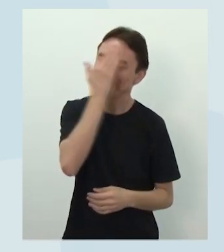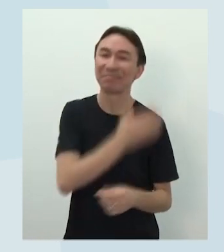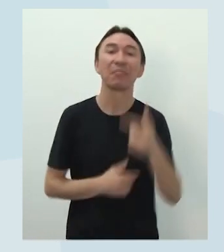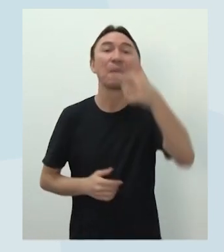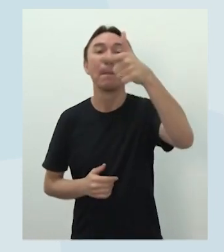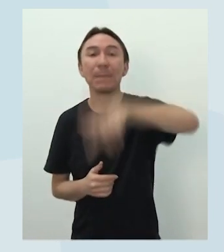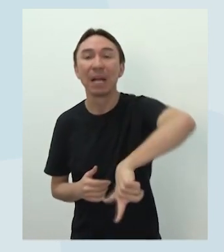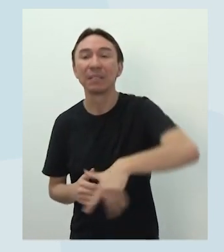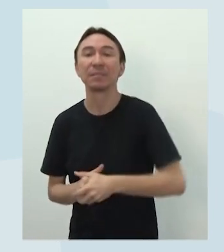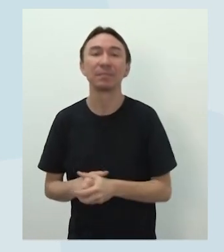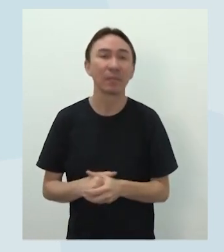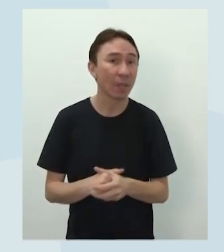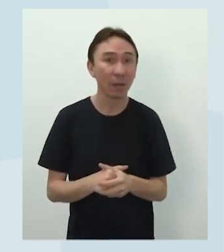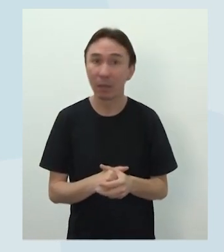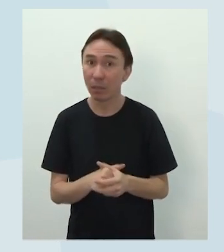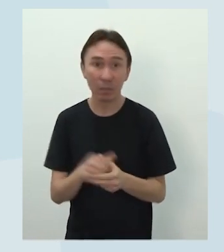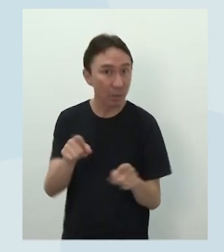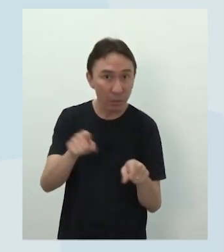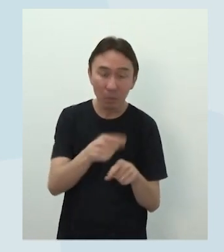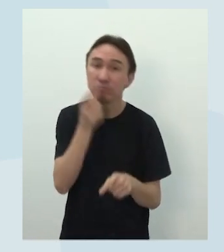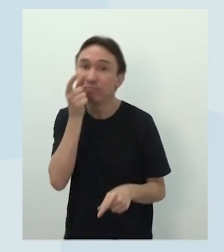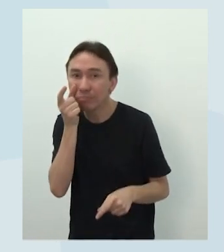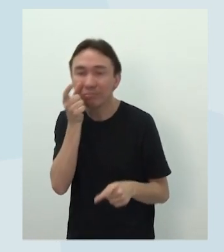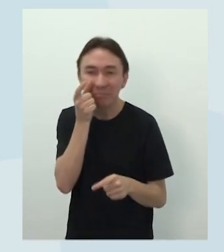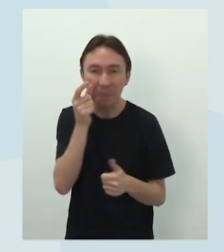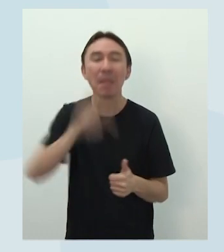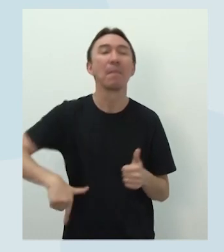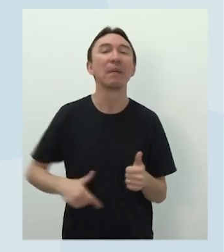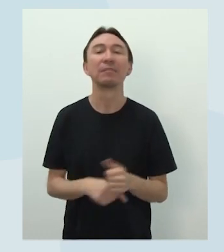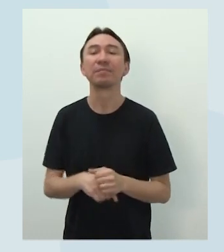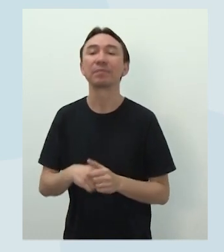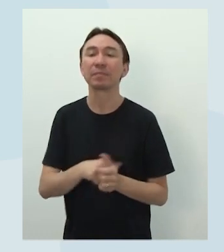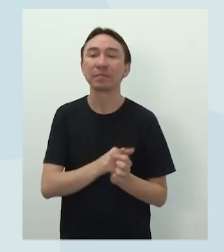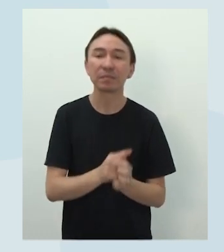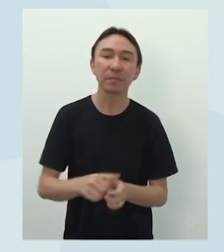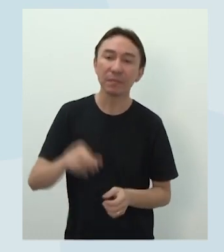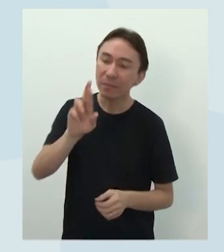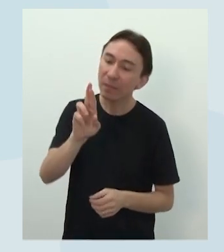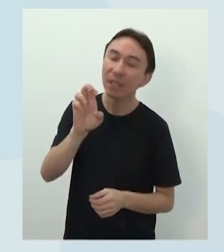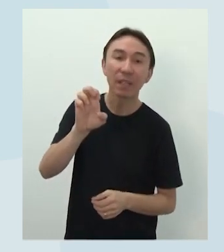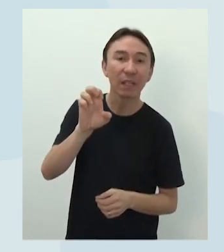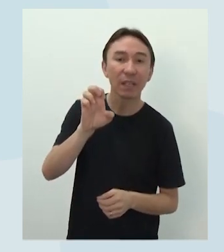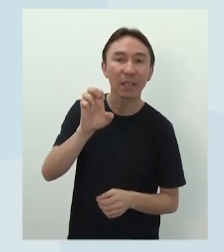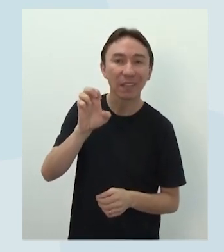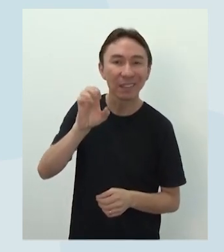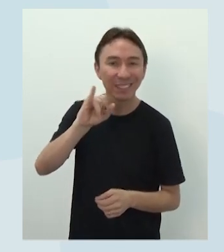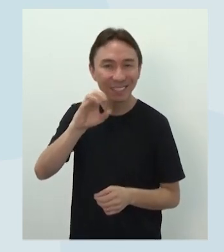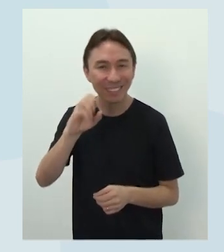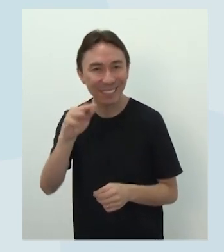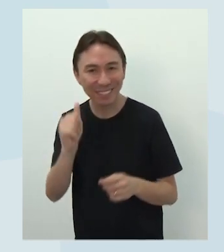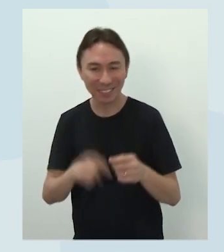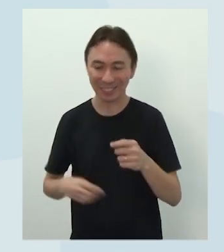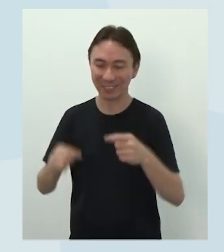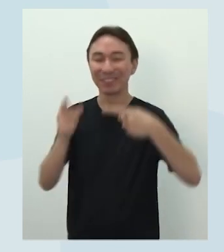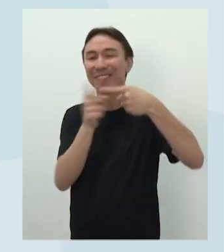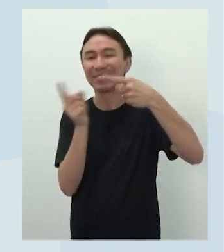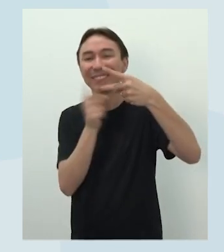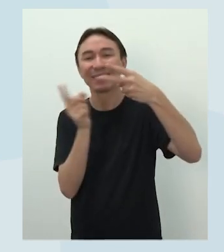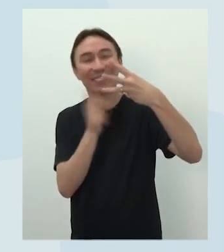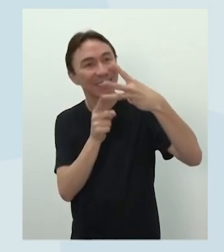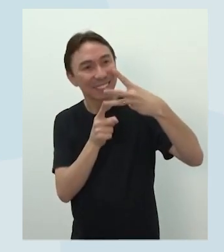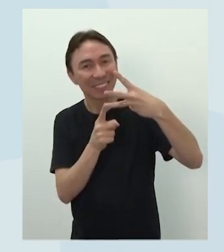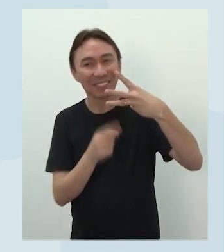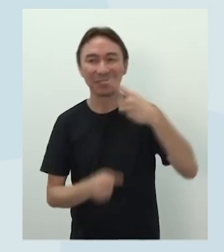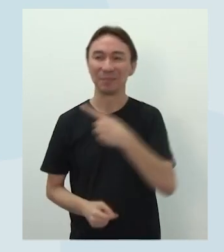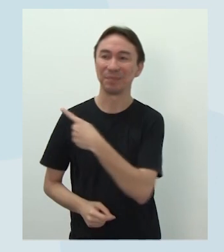interagir, que aqui é assim, ao vivo. Gente, agora mais três. Receita de bolo, listas de tarefas